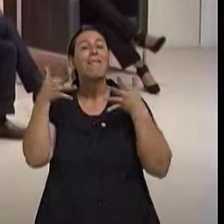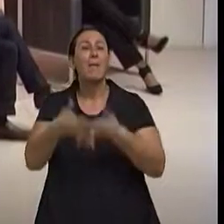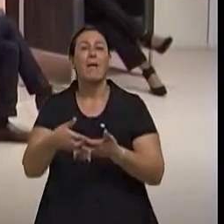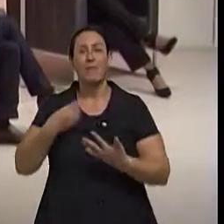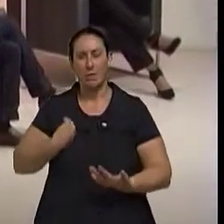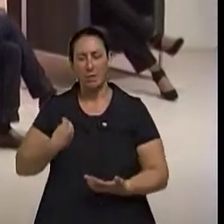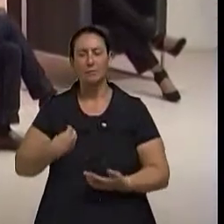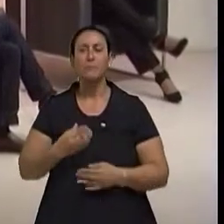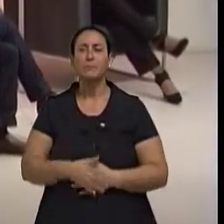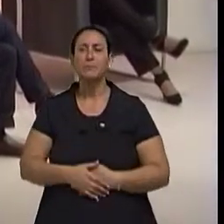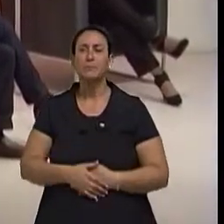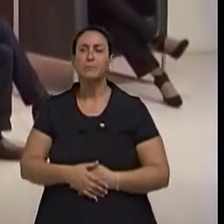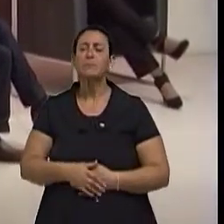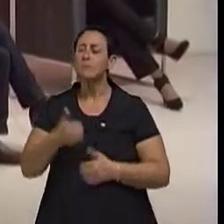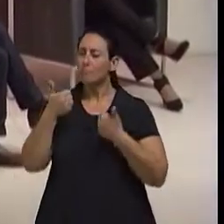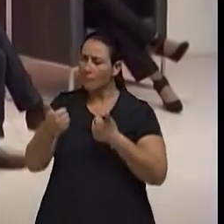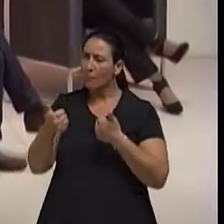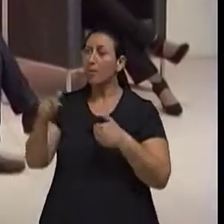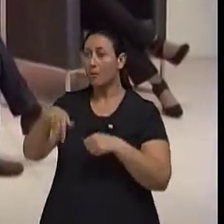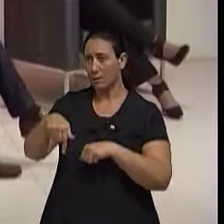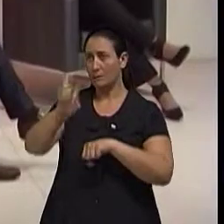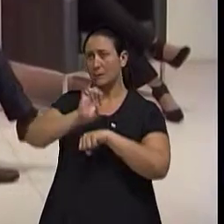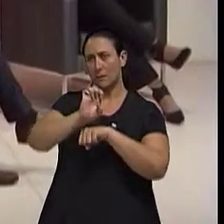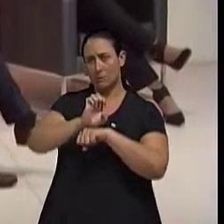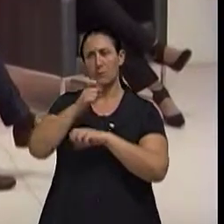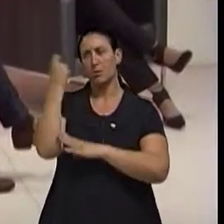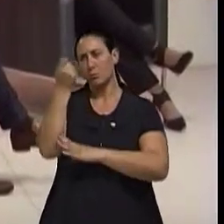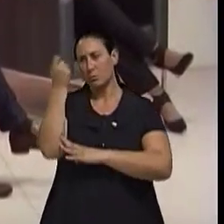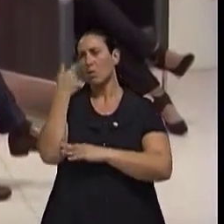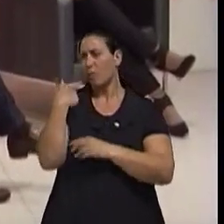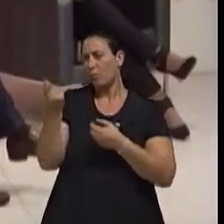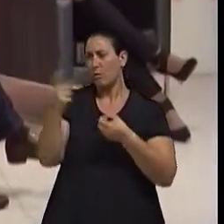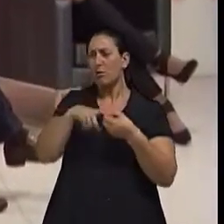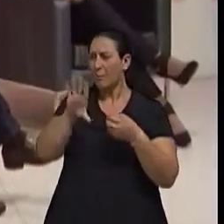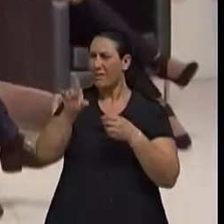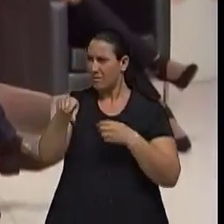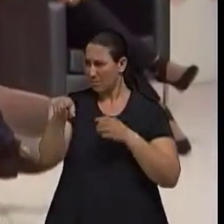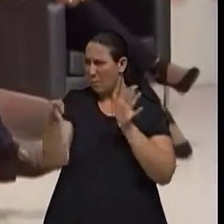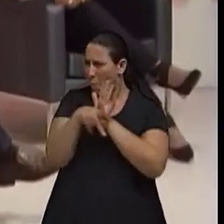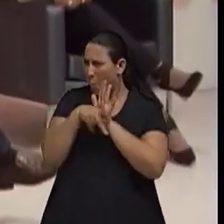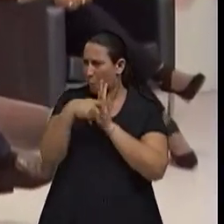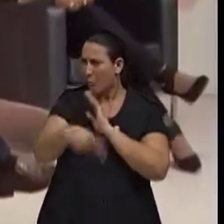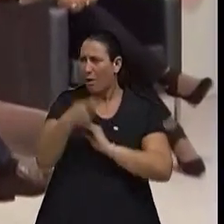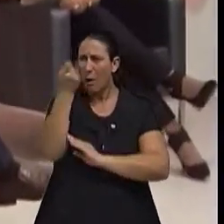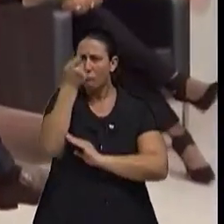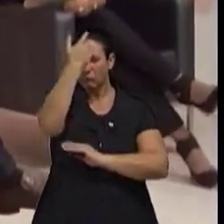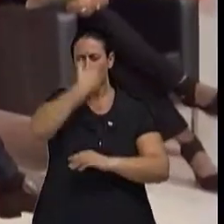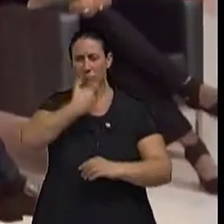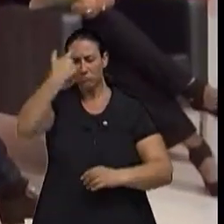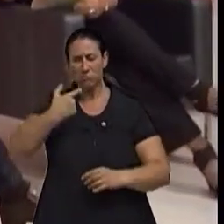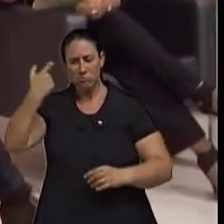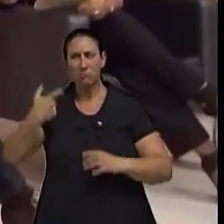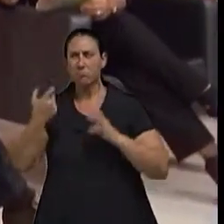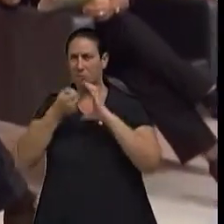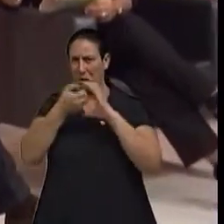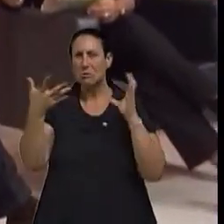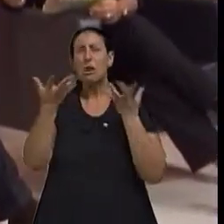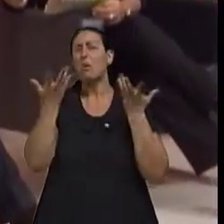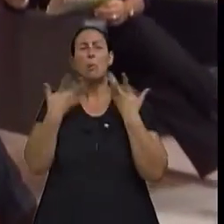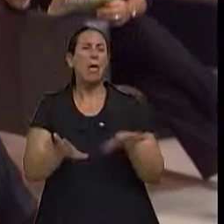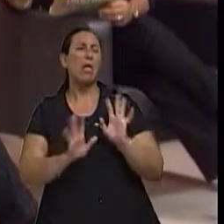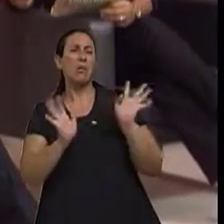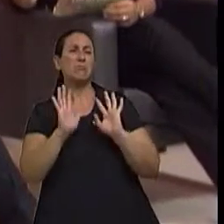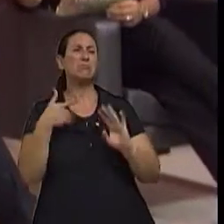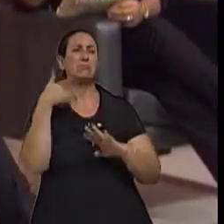nosso estado, será que é uma característica, eu boto como uma grande pergunta, será que é uma característica do gaúcho não buscar um auxílio de um